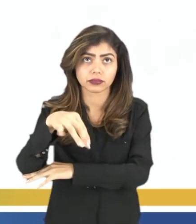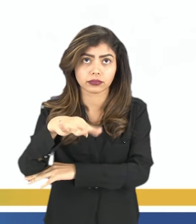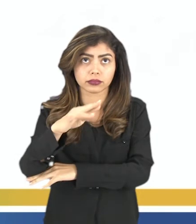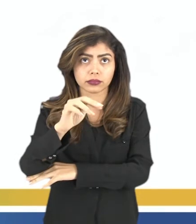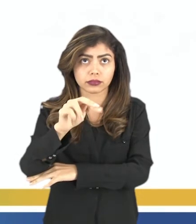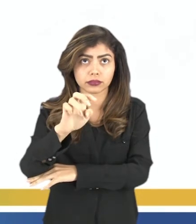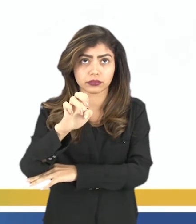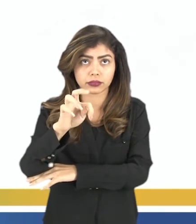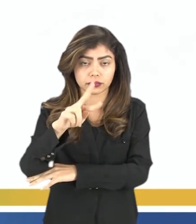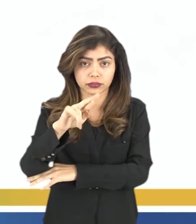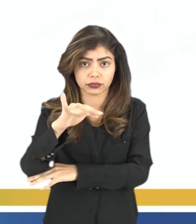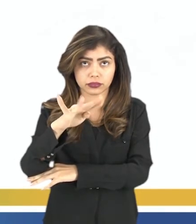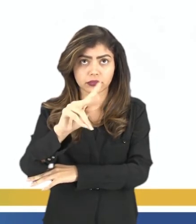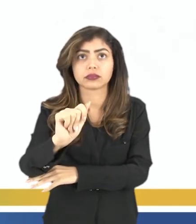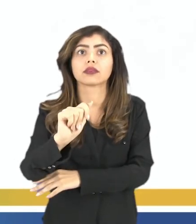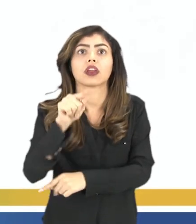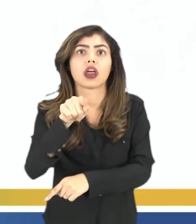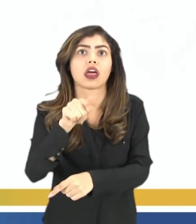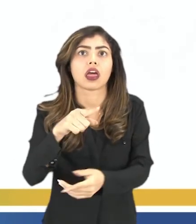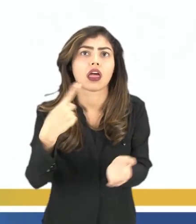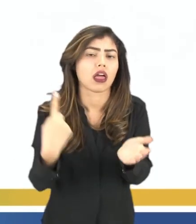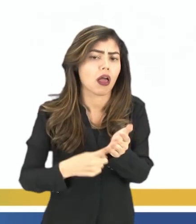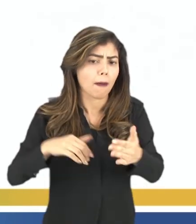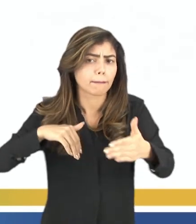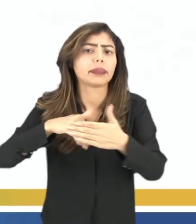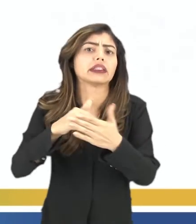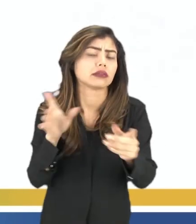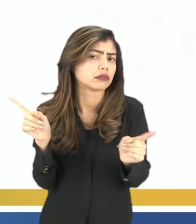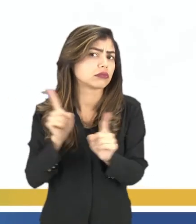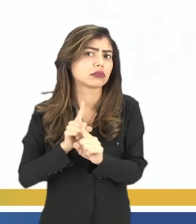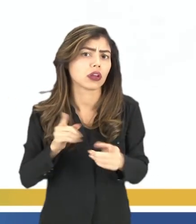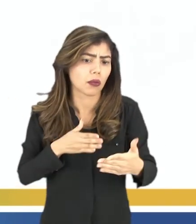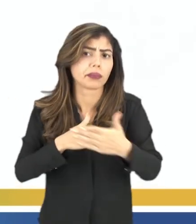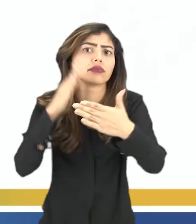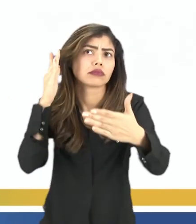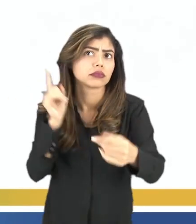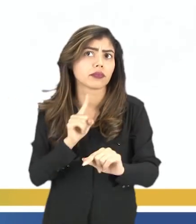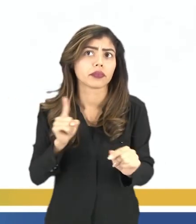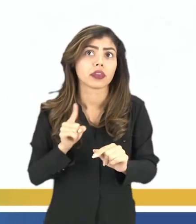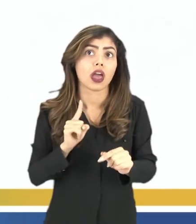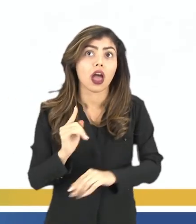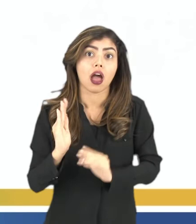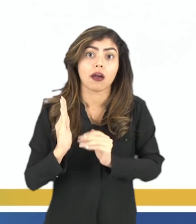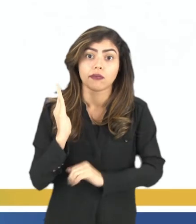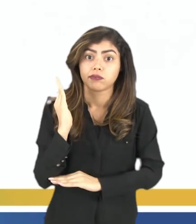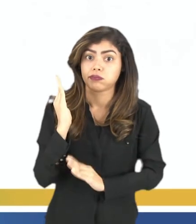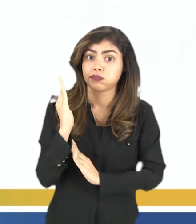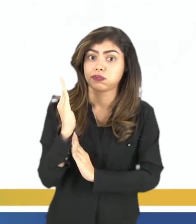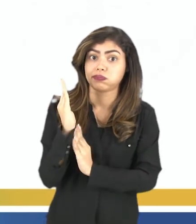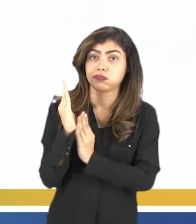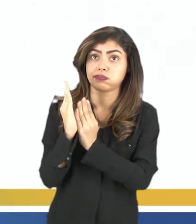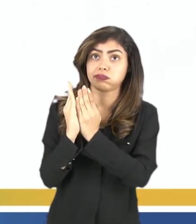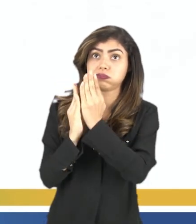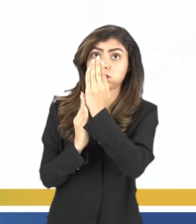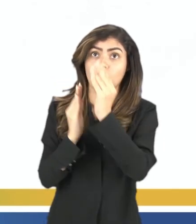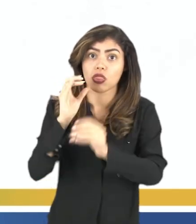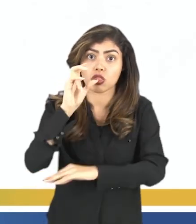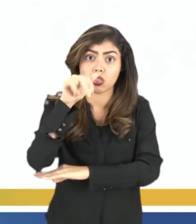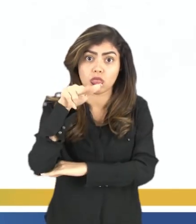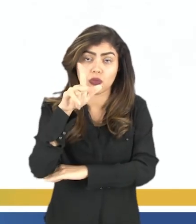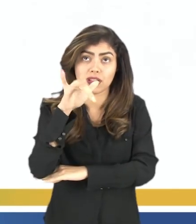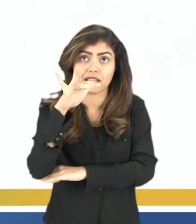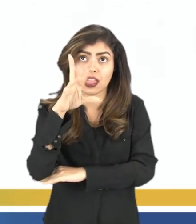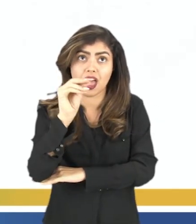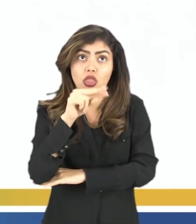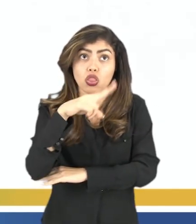armamentista, não foi esse o seu grande impacto. As armas nucleares nunca foram usadas. Muito